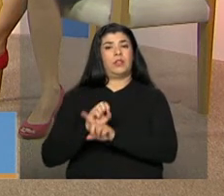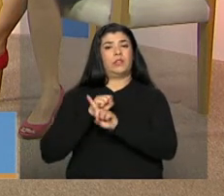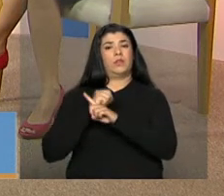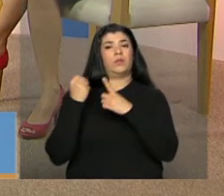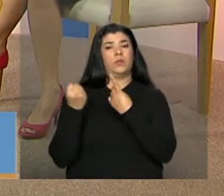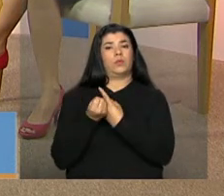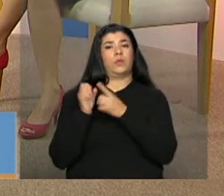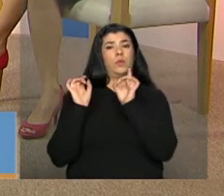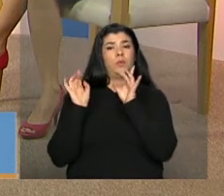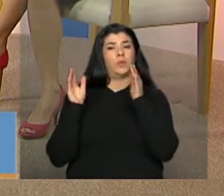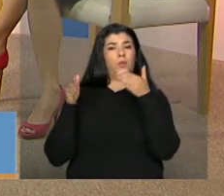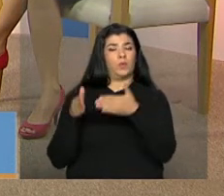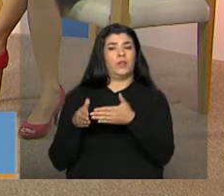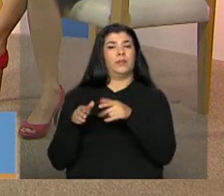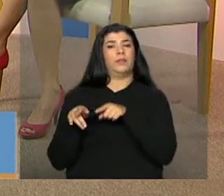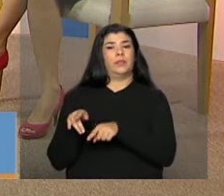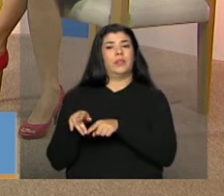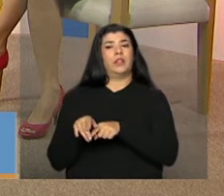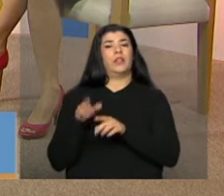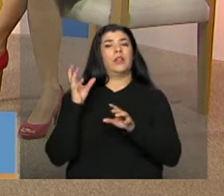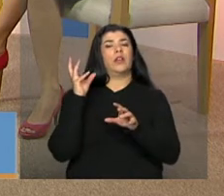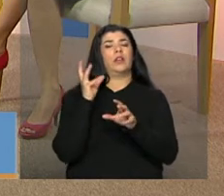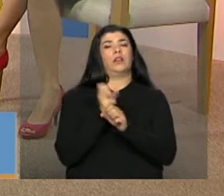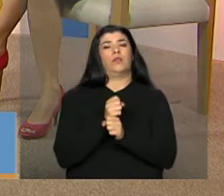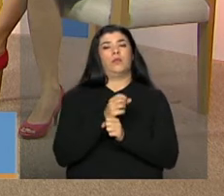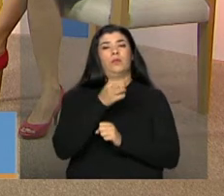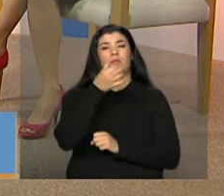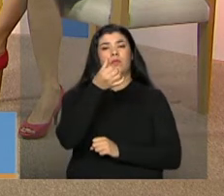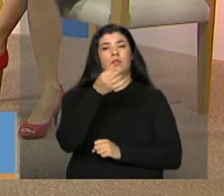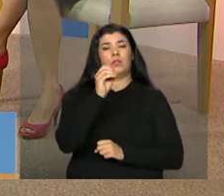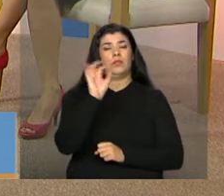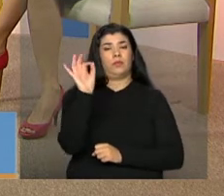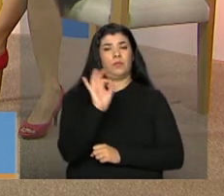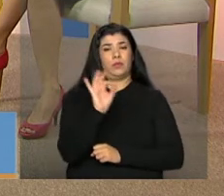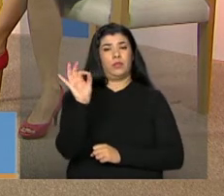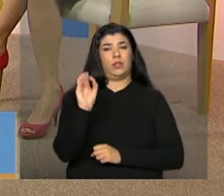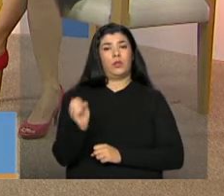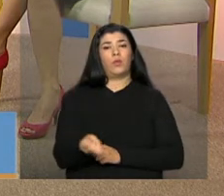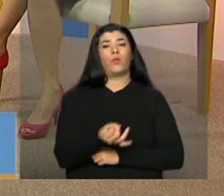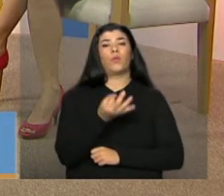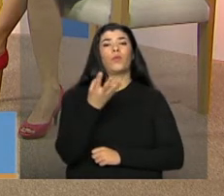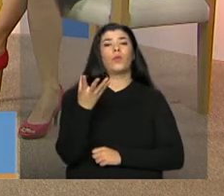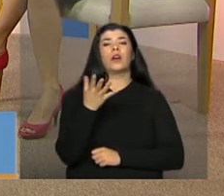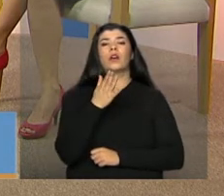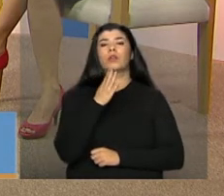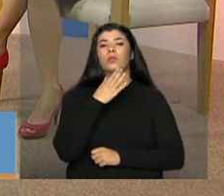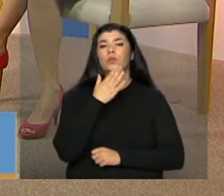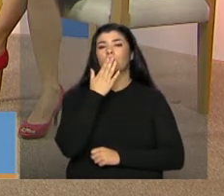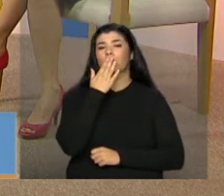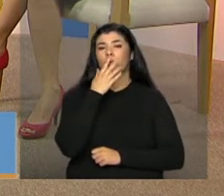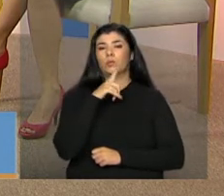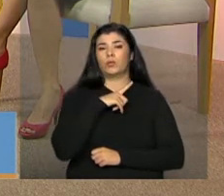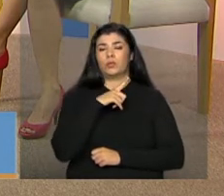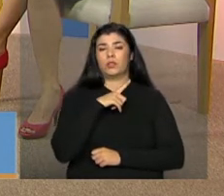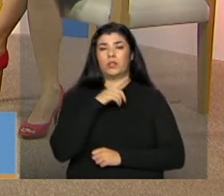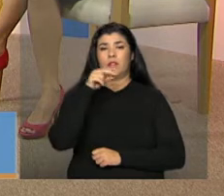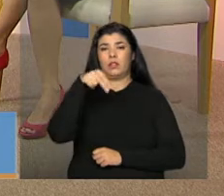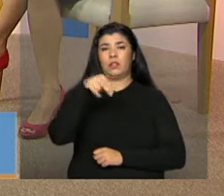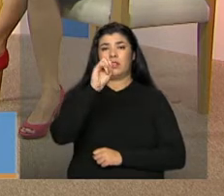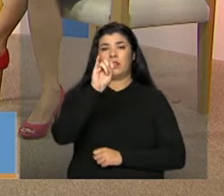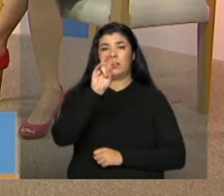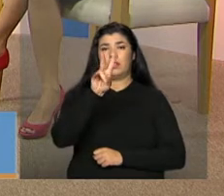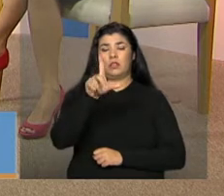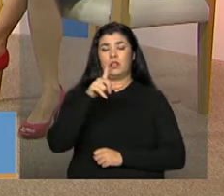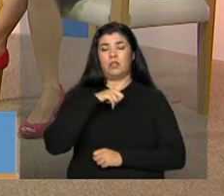O cálculo dos 60% é feito por nível de proteção, por exemplo. Na proteção social básica, o